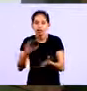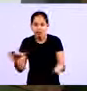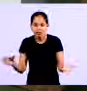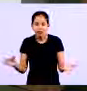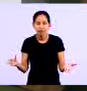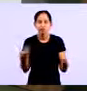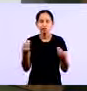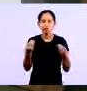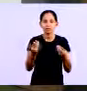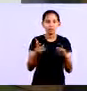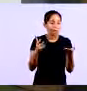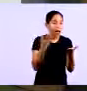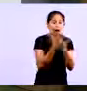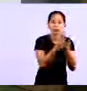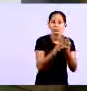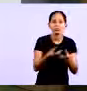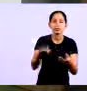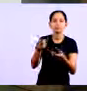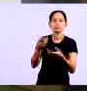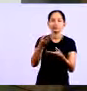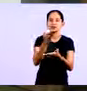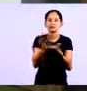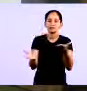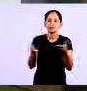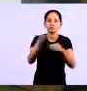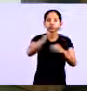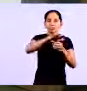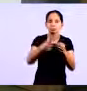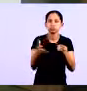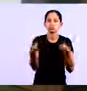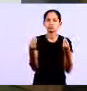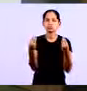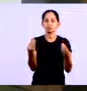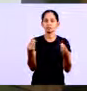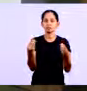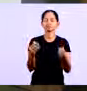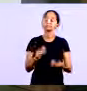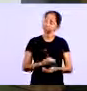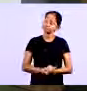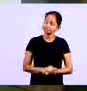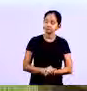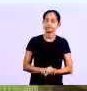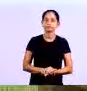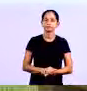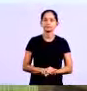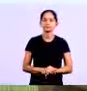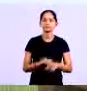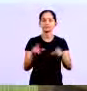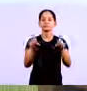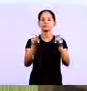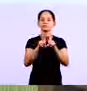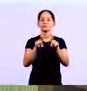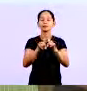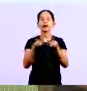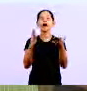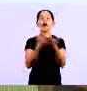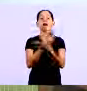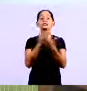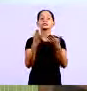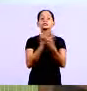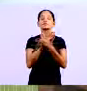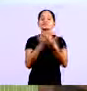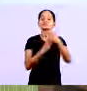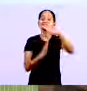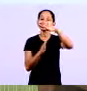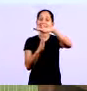Vencendo E você tem que liquidar Metade do preço Para não perder totalmente Um outro ponto Muitas vezes O seu produto Passou um determinado tempo Você perce